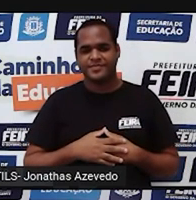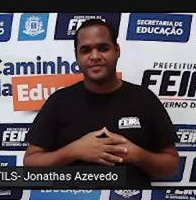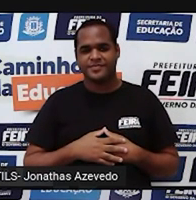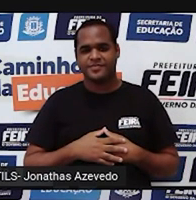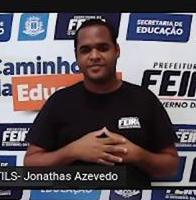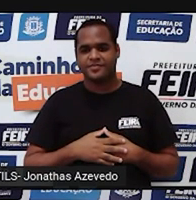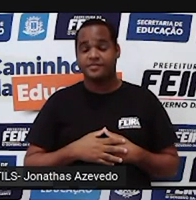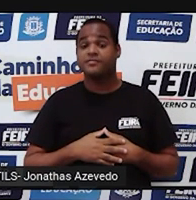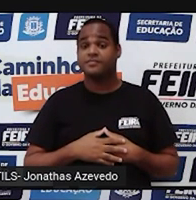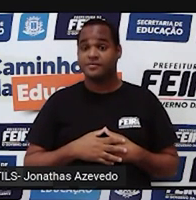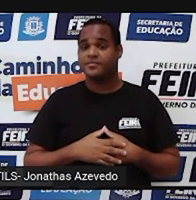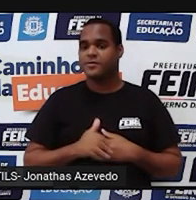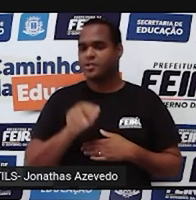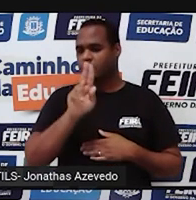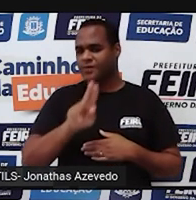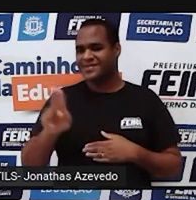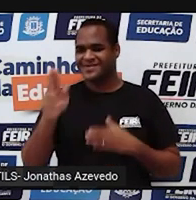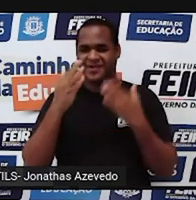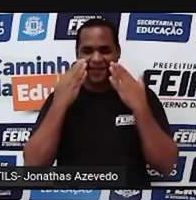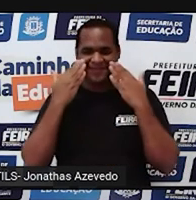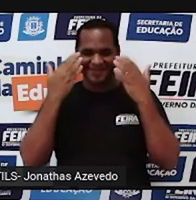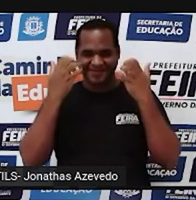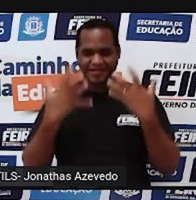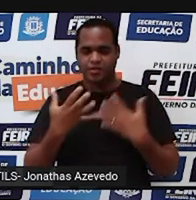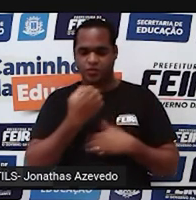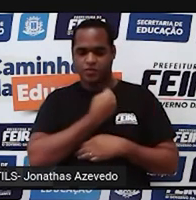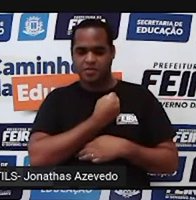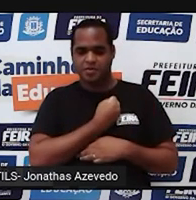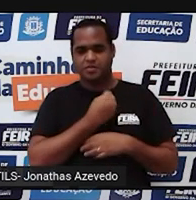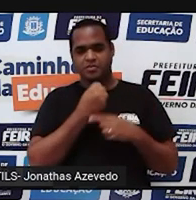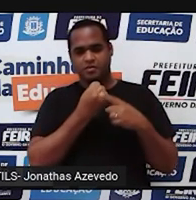usando a representação de número decimal?